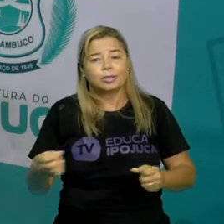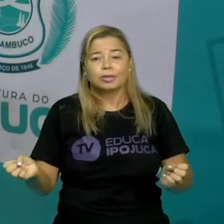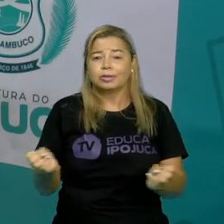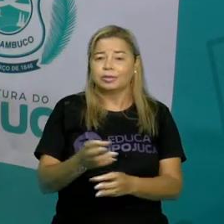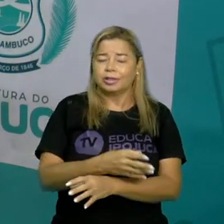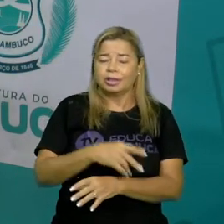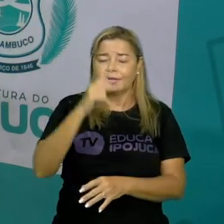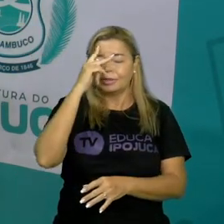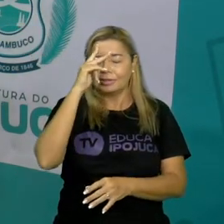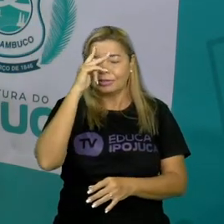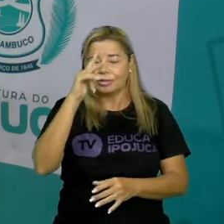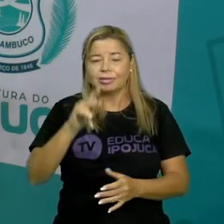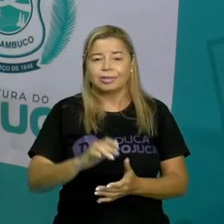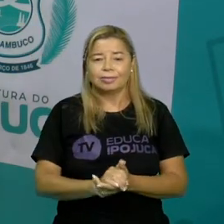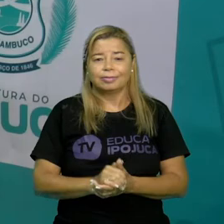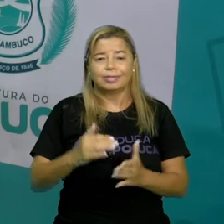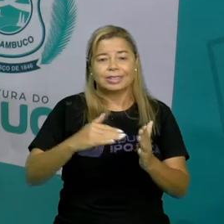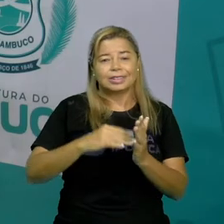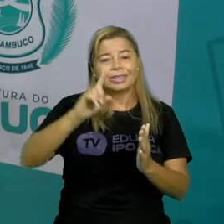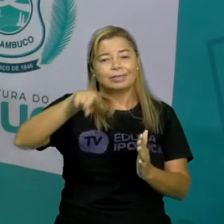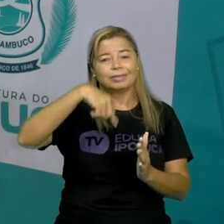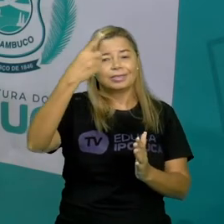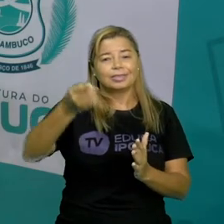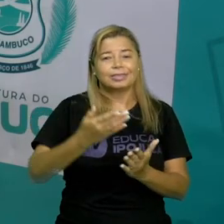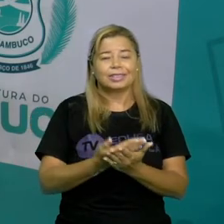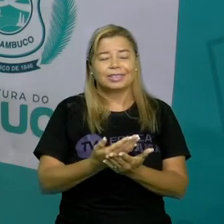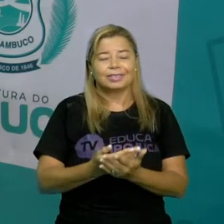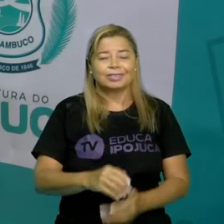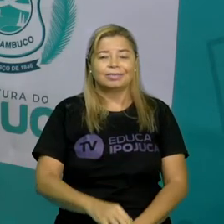escrevesse o fim dessa história até a próxima aula